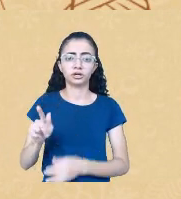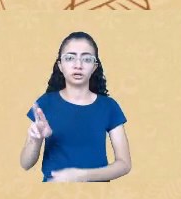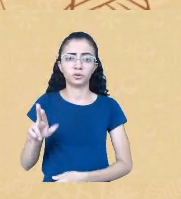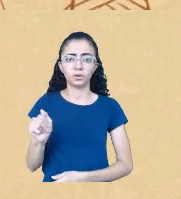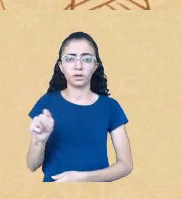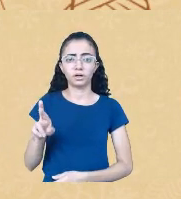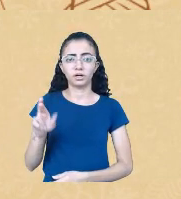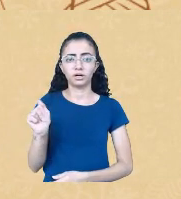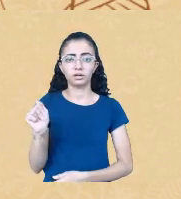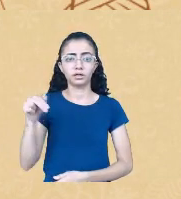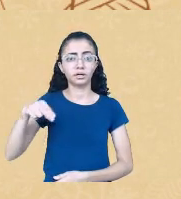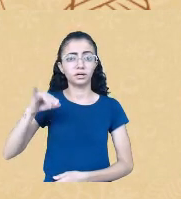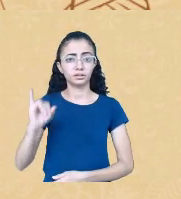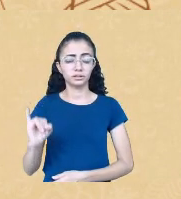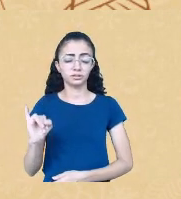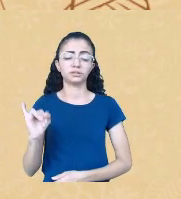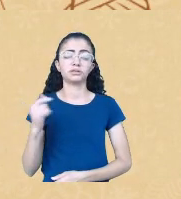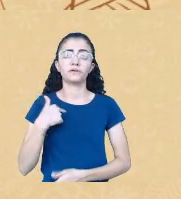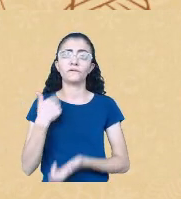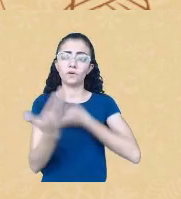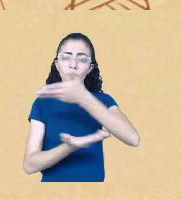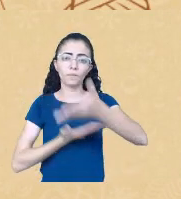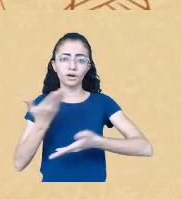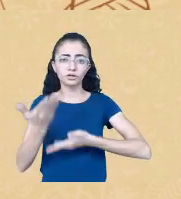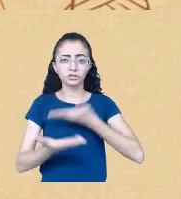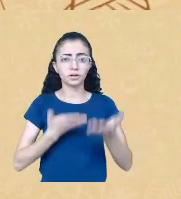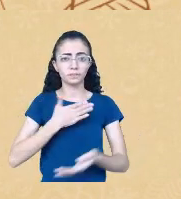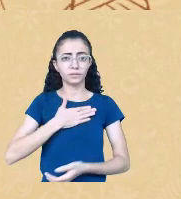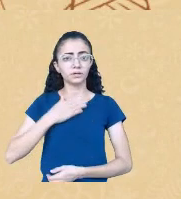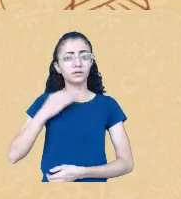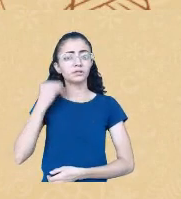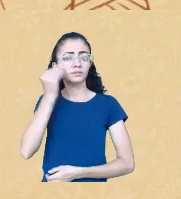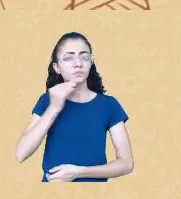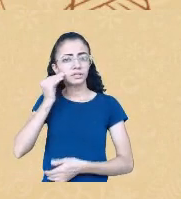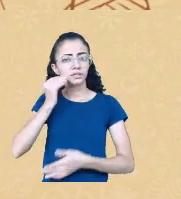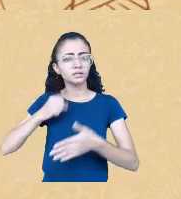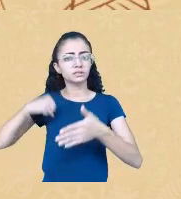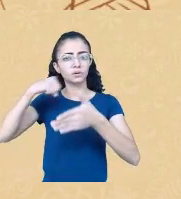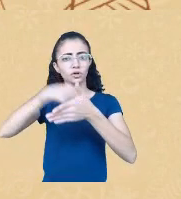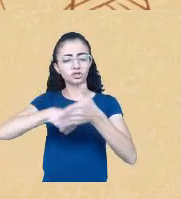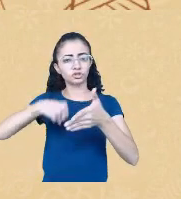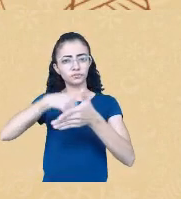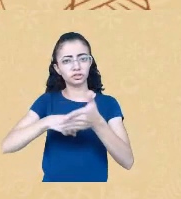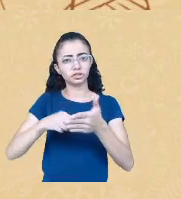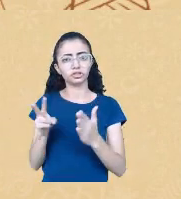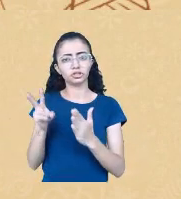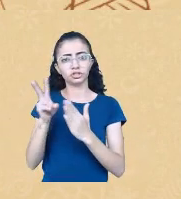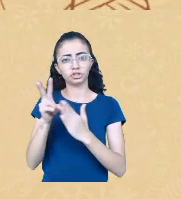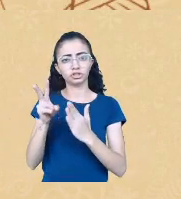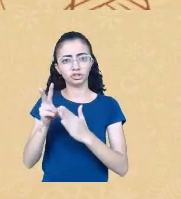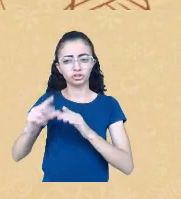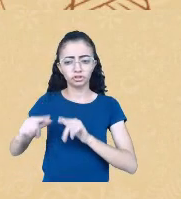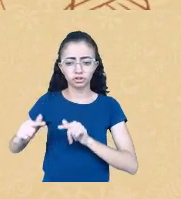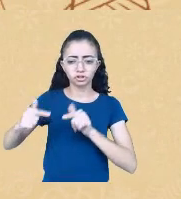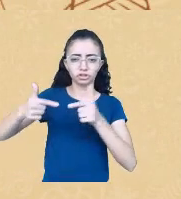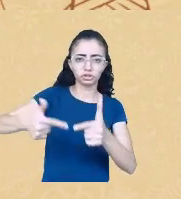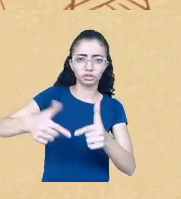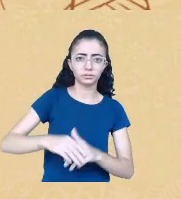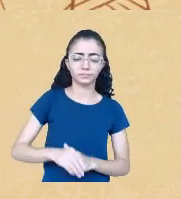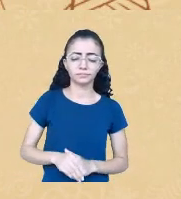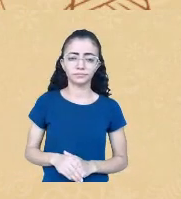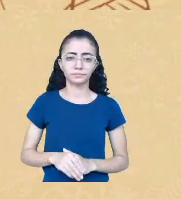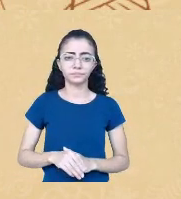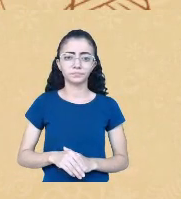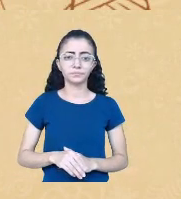vem sobretudo da minha experiência como ativista indígena e desses dois lugares que na última década da minha